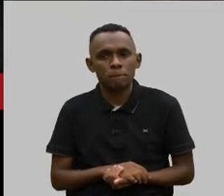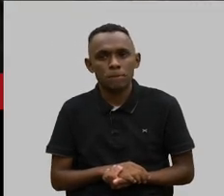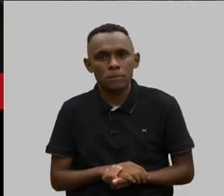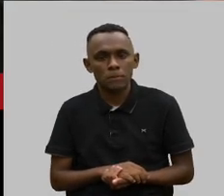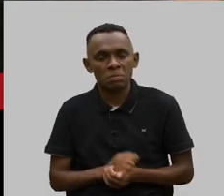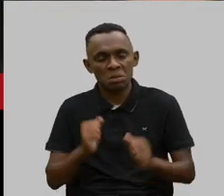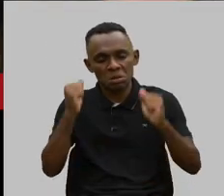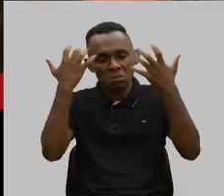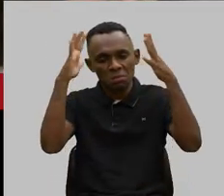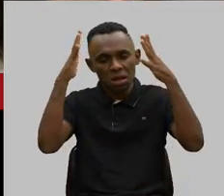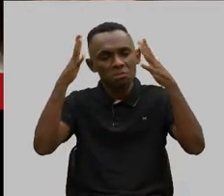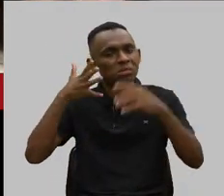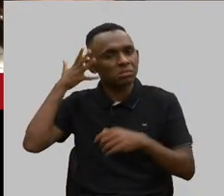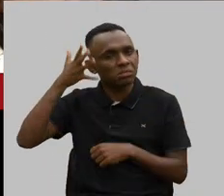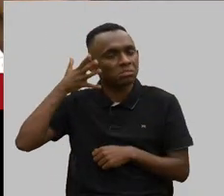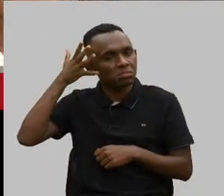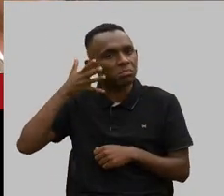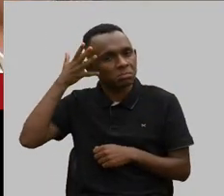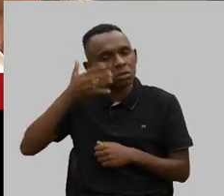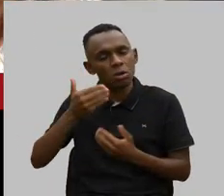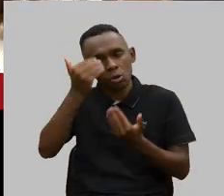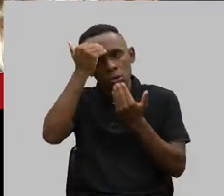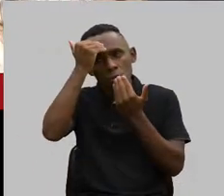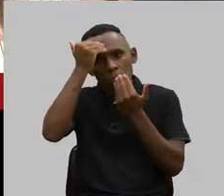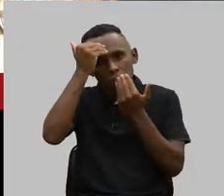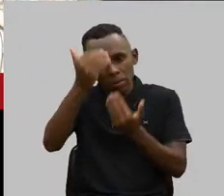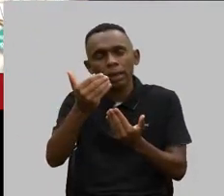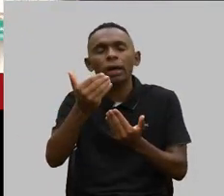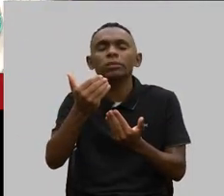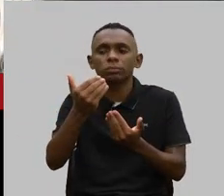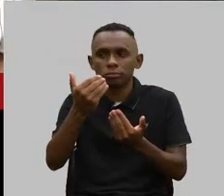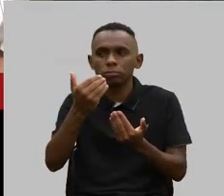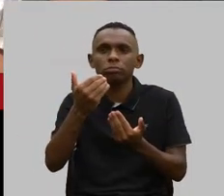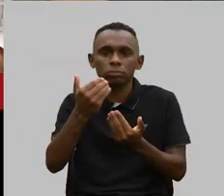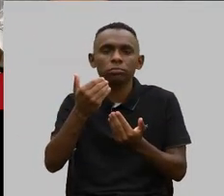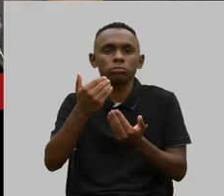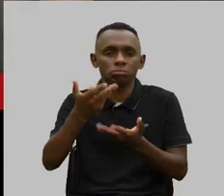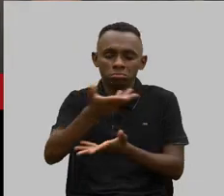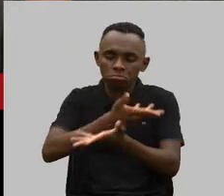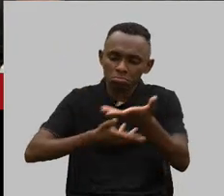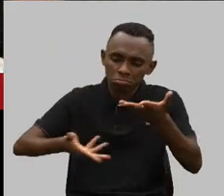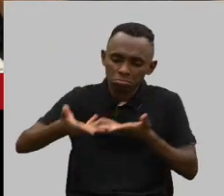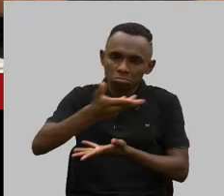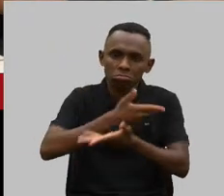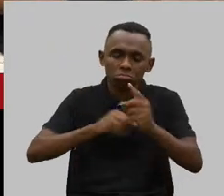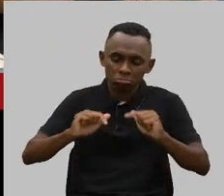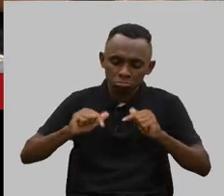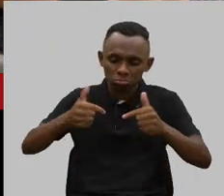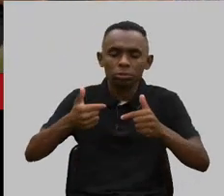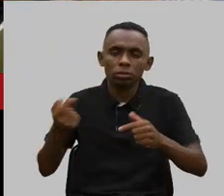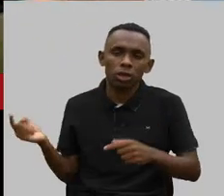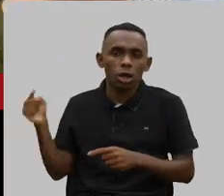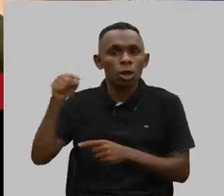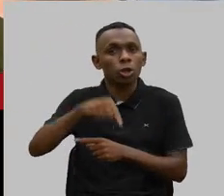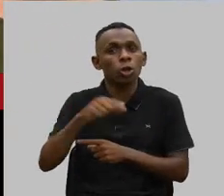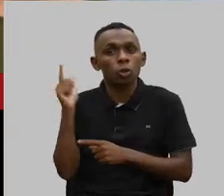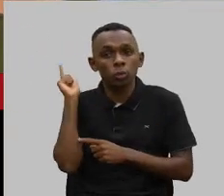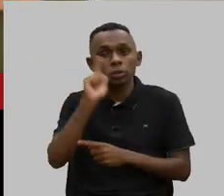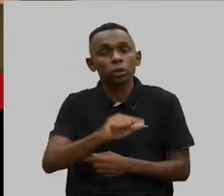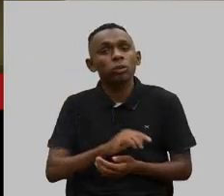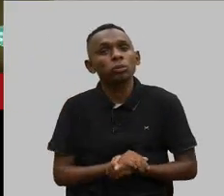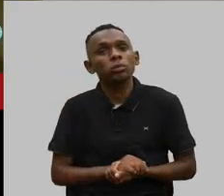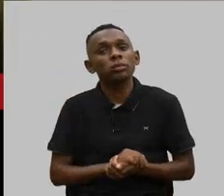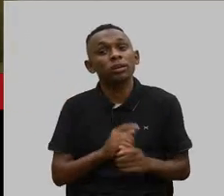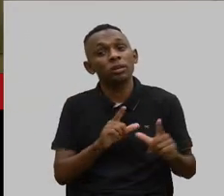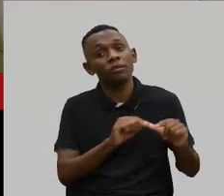Parabéns pelas considerações. Muito obrigada por ter desdobrado para estar aqui conosco. Vai